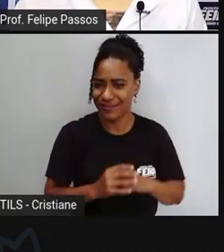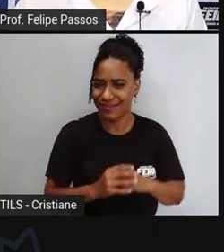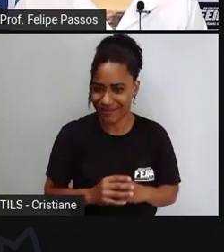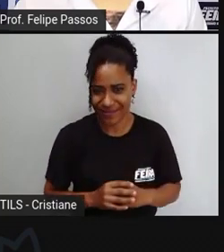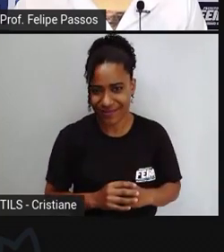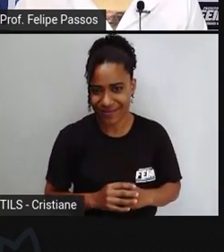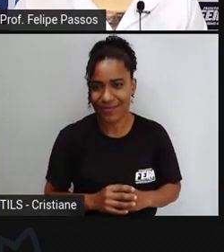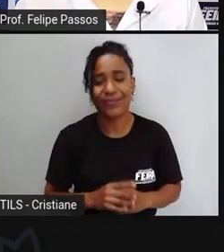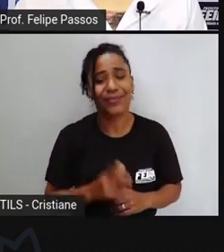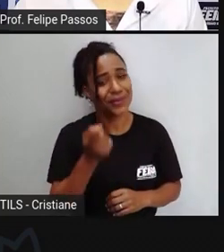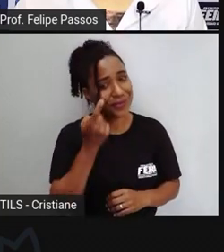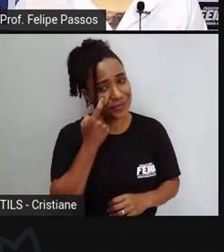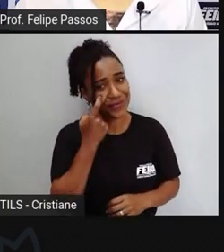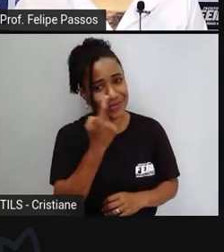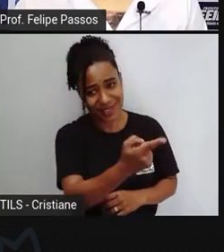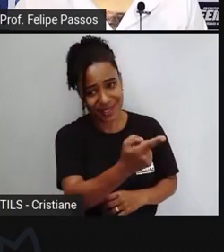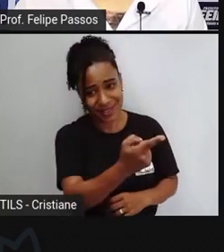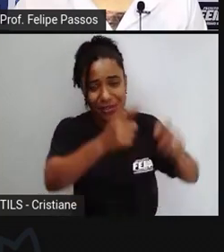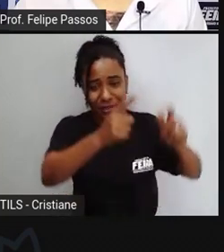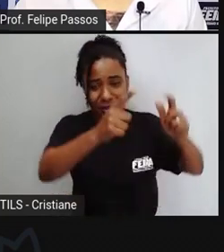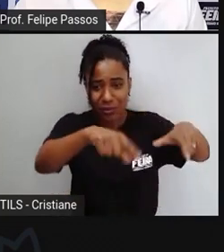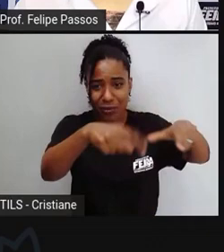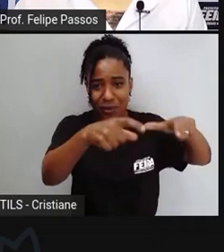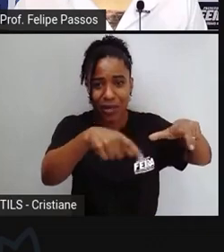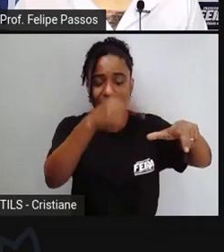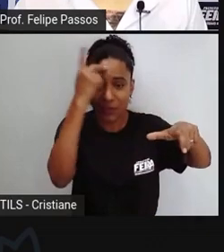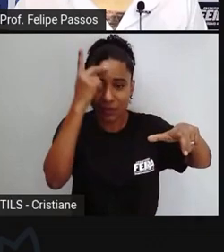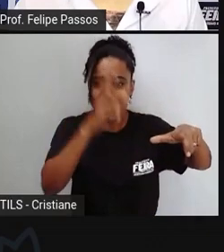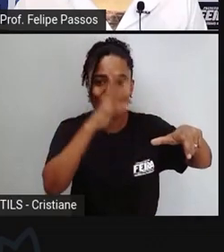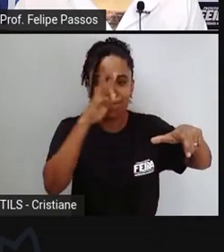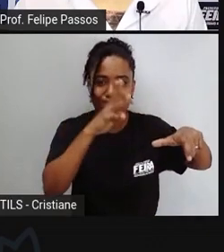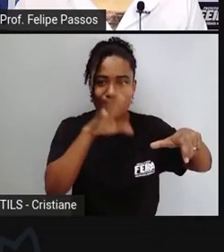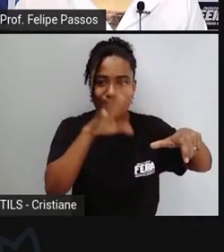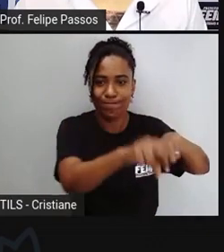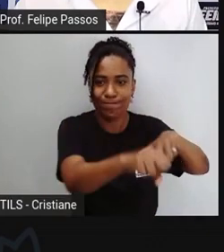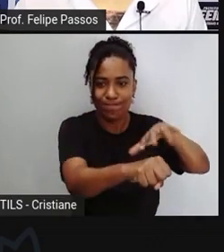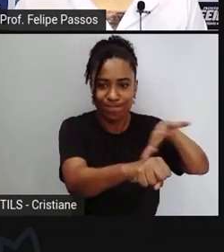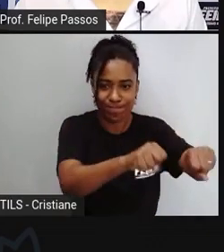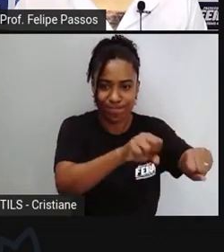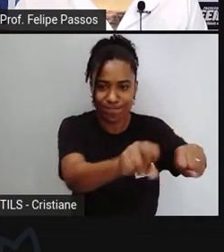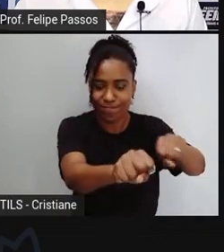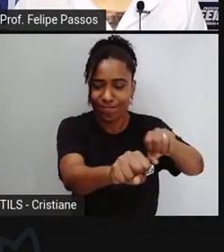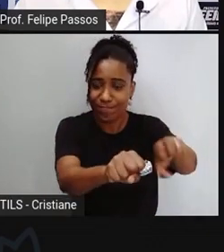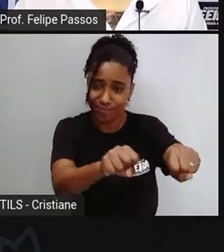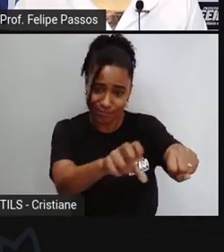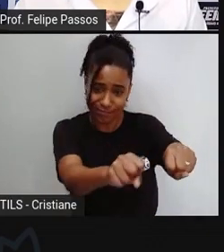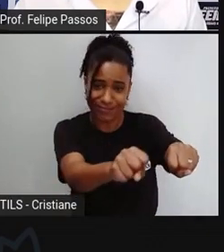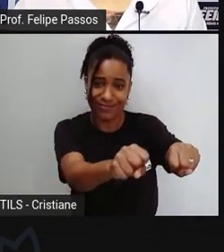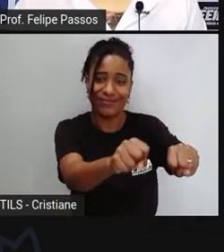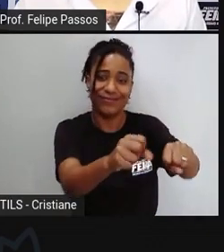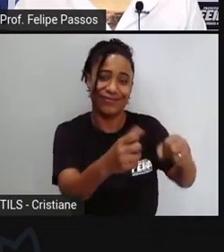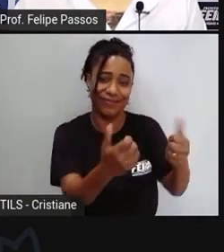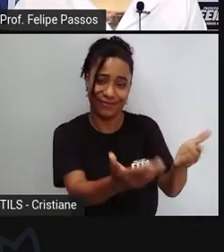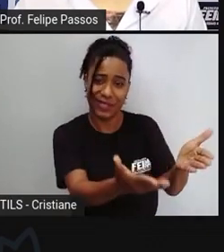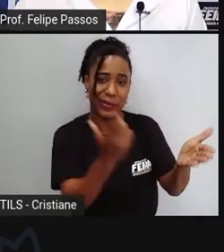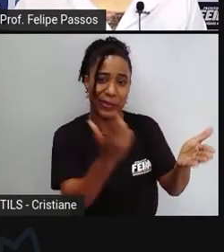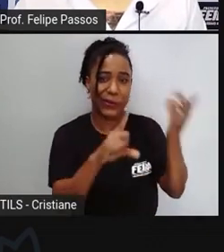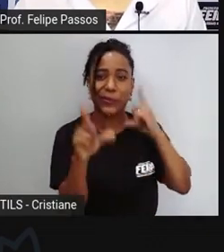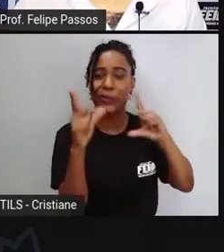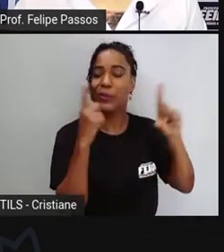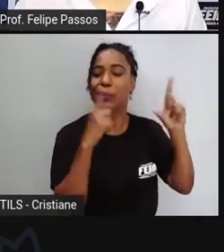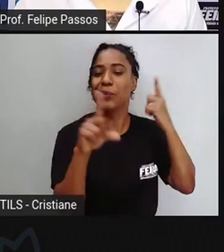observado então é importante que a gente tenha